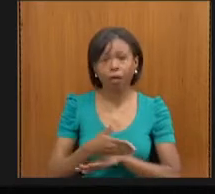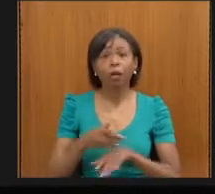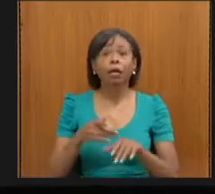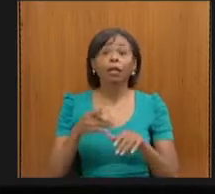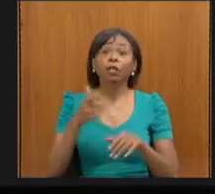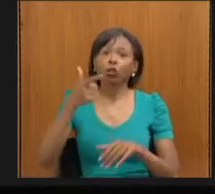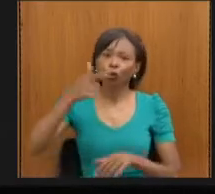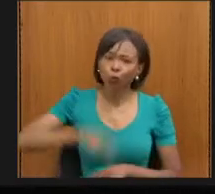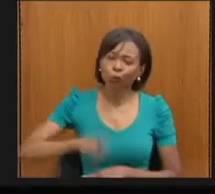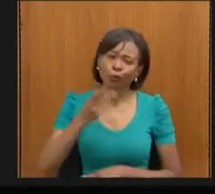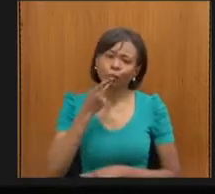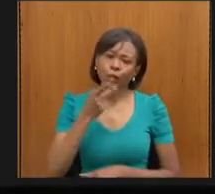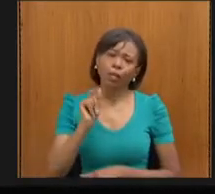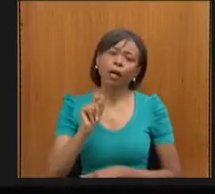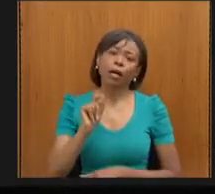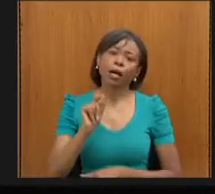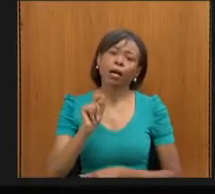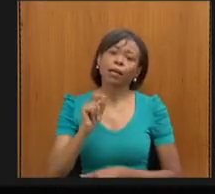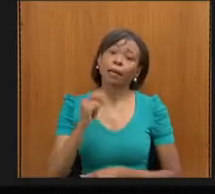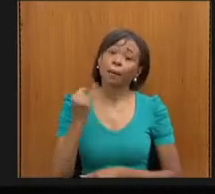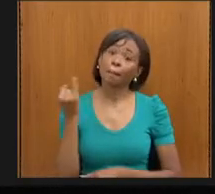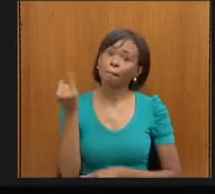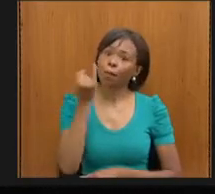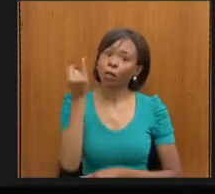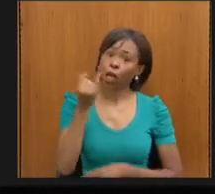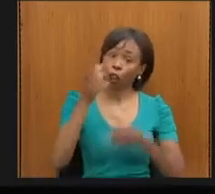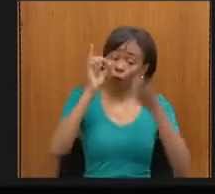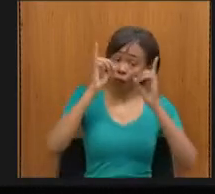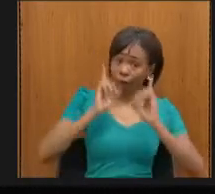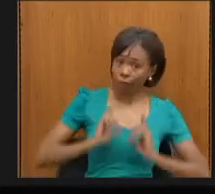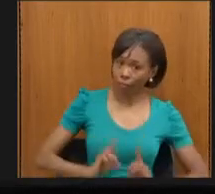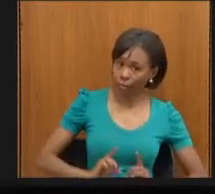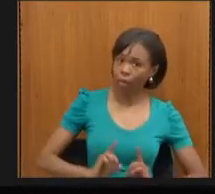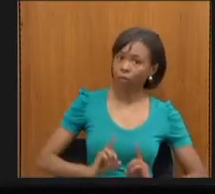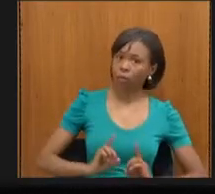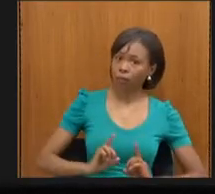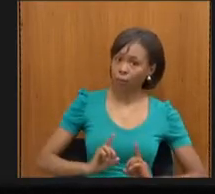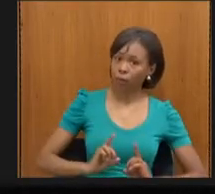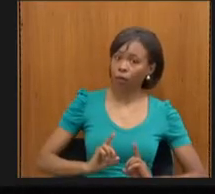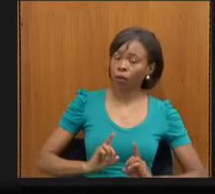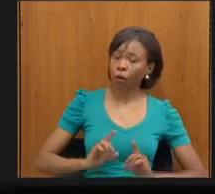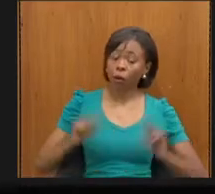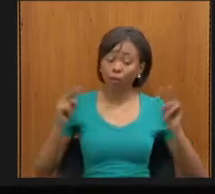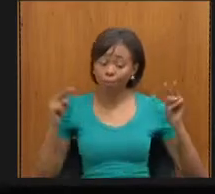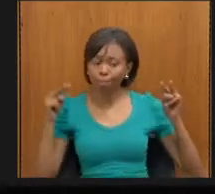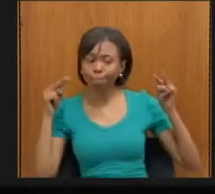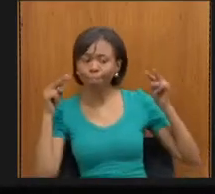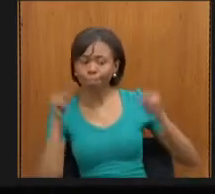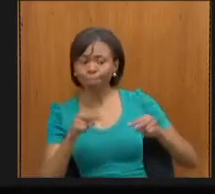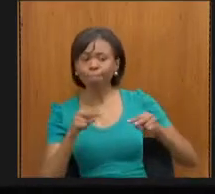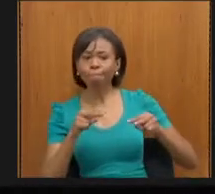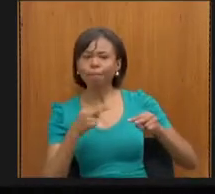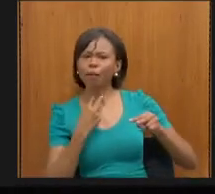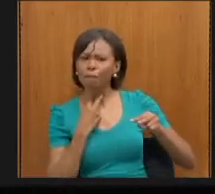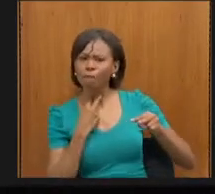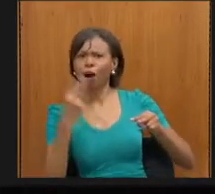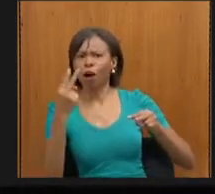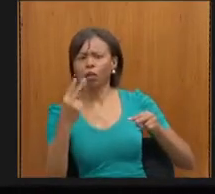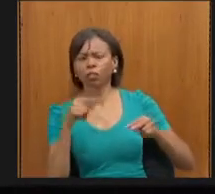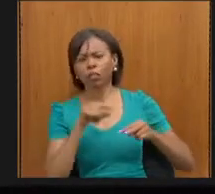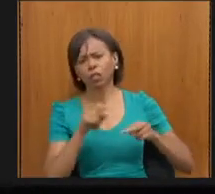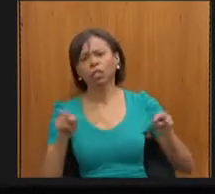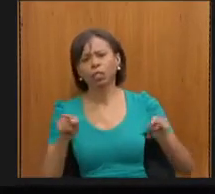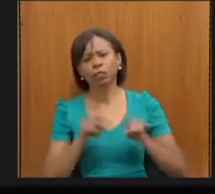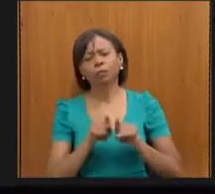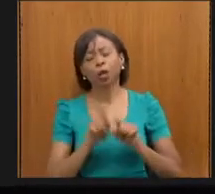importância de sermos ouvidos, né, como o autismo, ouvir mais o que as nossas